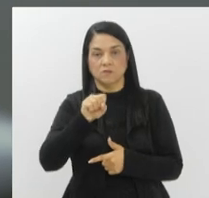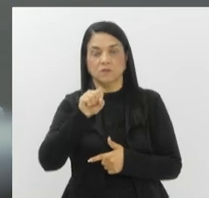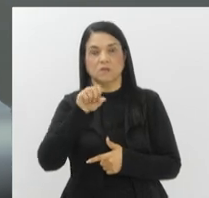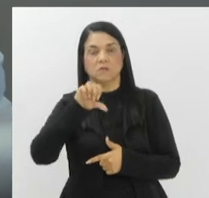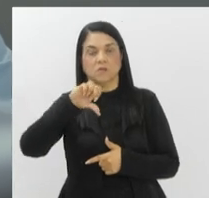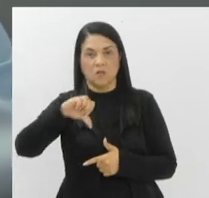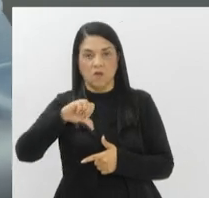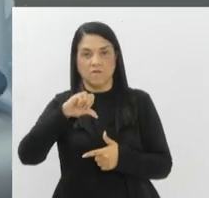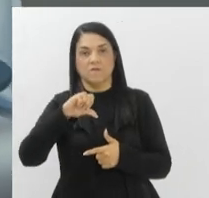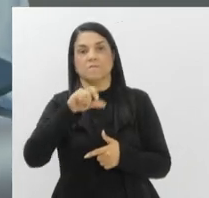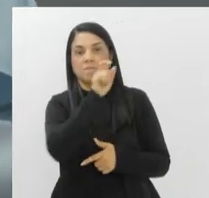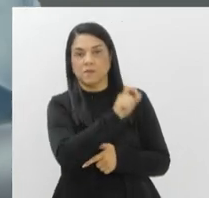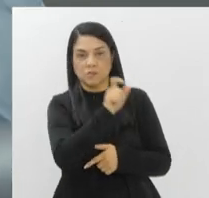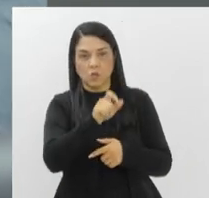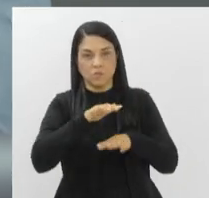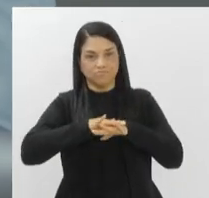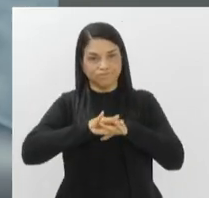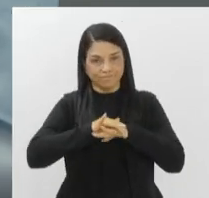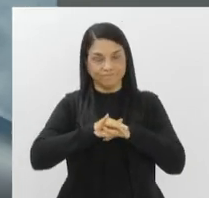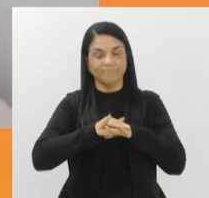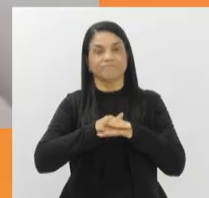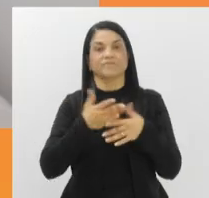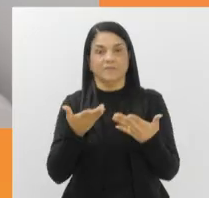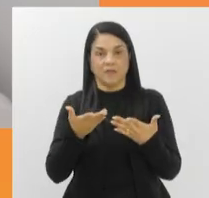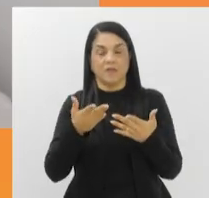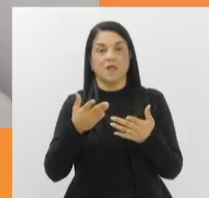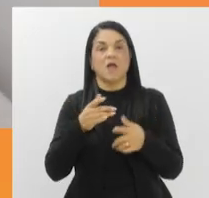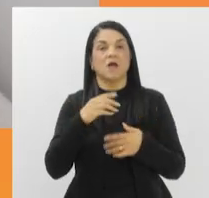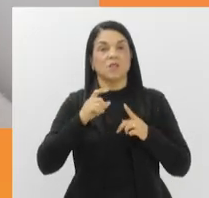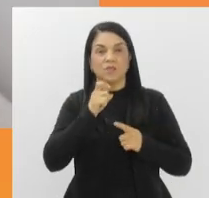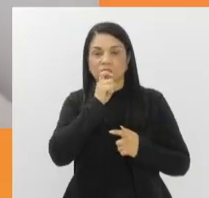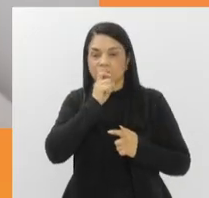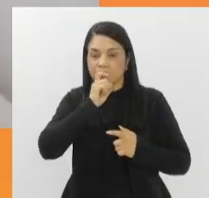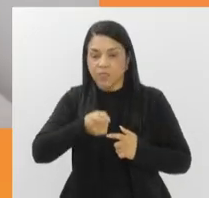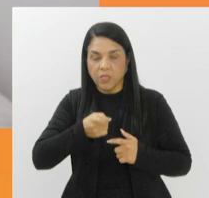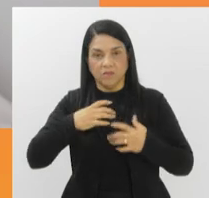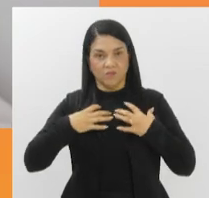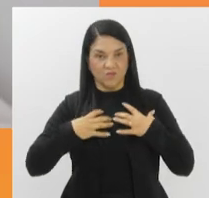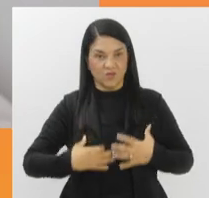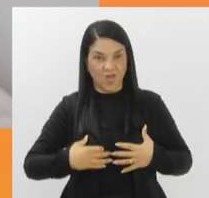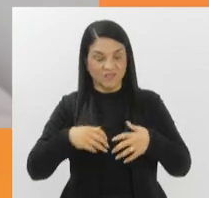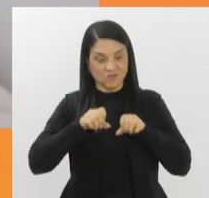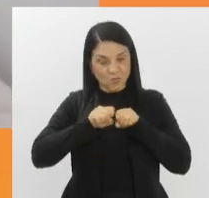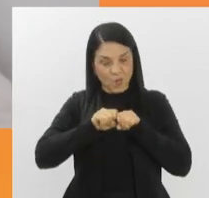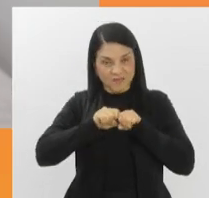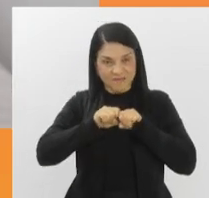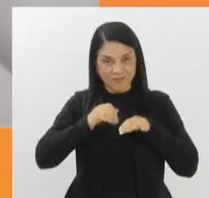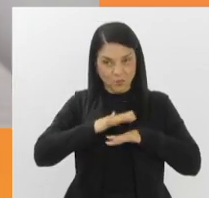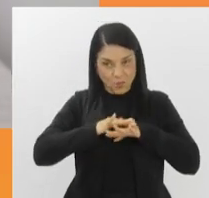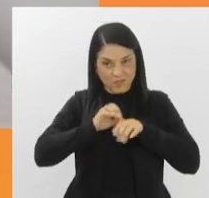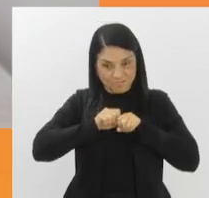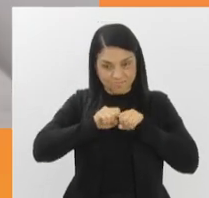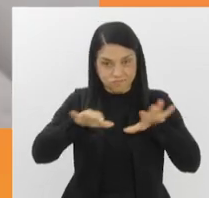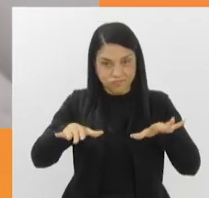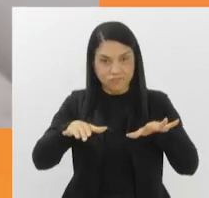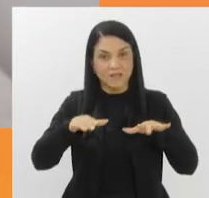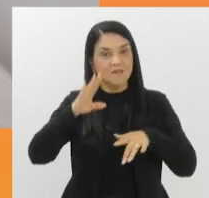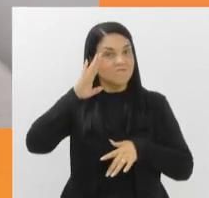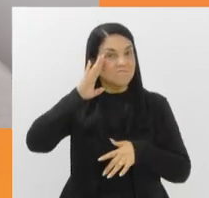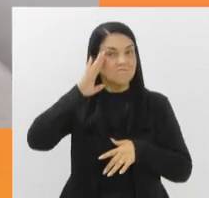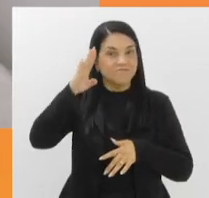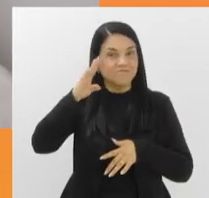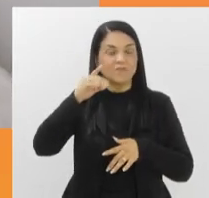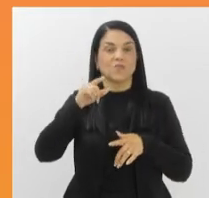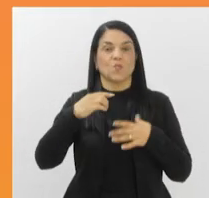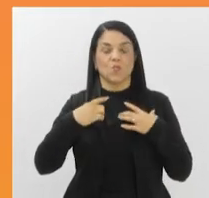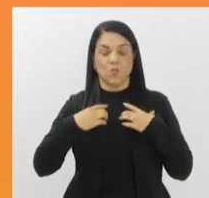.495, respectivamente. A tuberculose é uma doença infecciosa e transmissível que afeta prioritariamente os